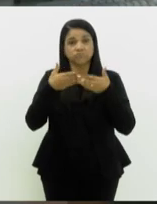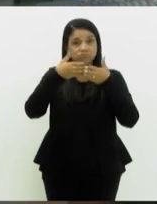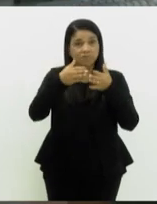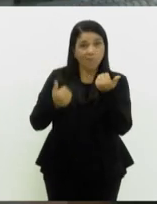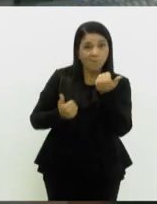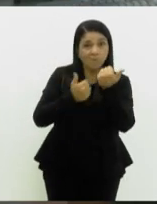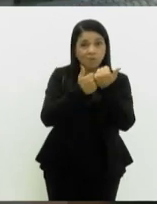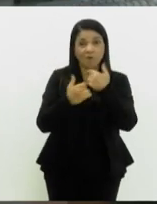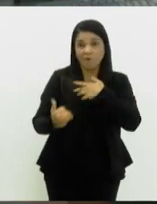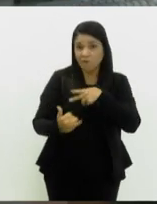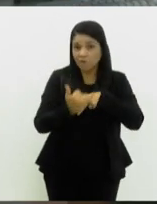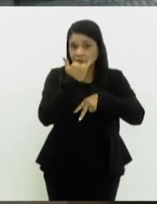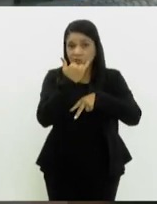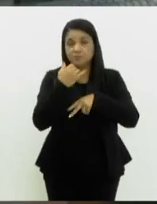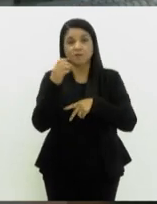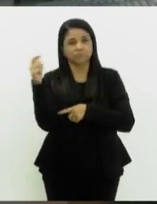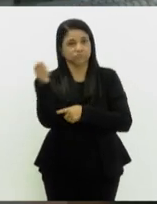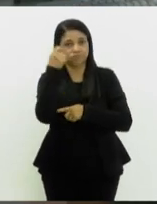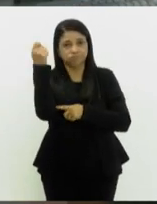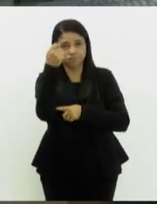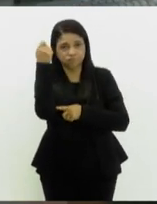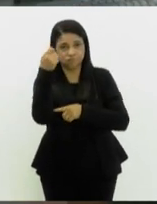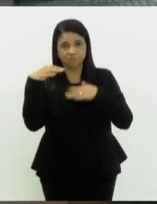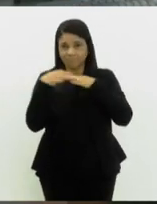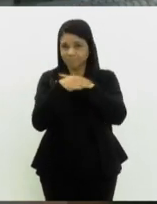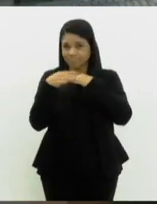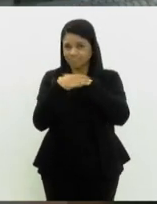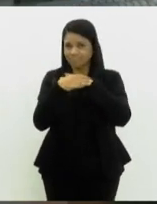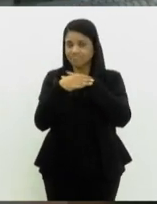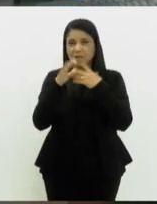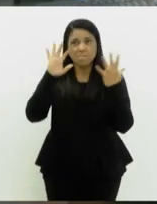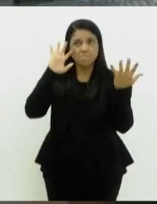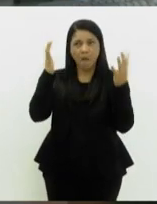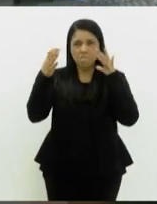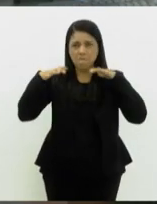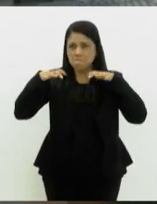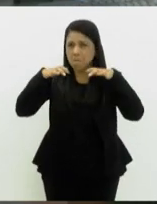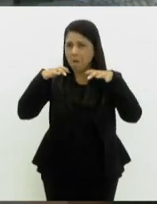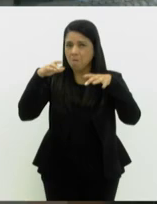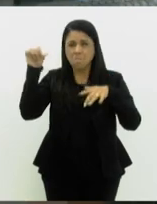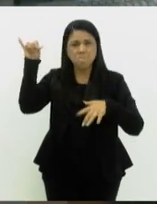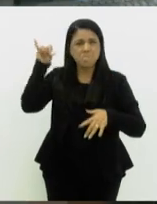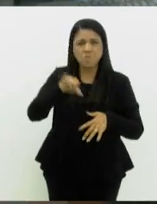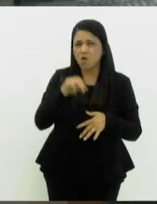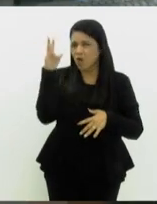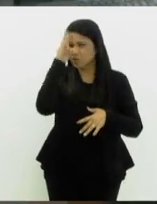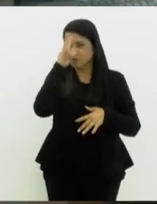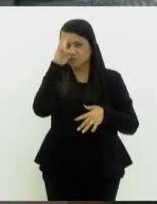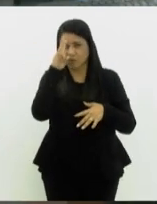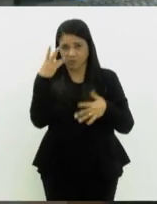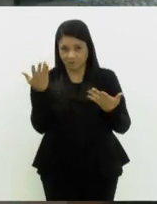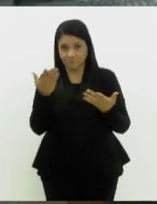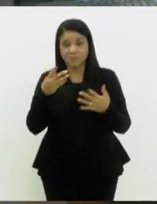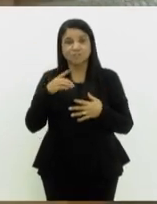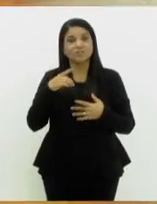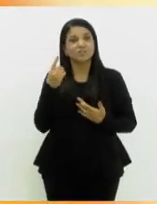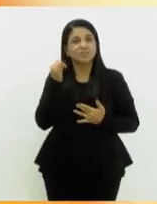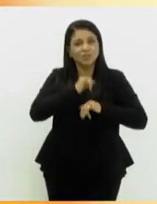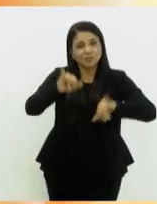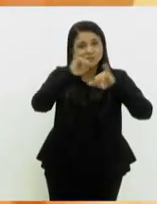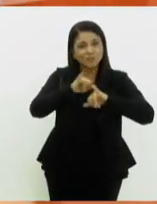vítimas do Rio Grande do Sul, que enfrenta a pior tragédia climática da história. Veja agora no nosso Giro de Notícias.